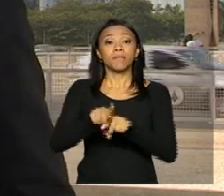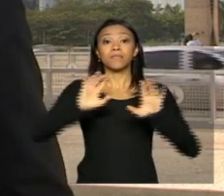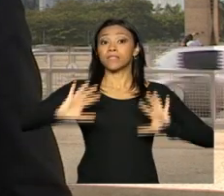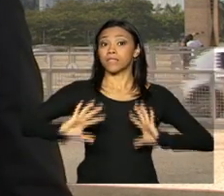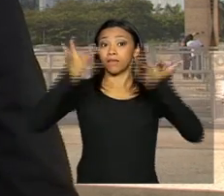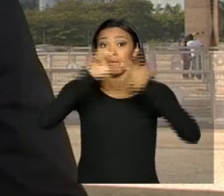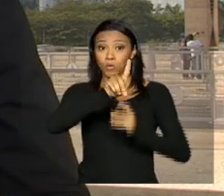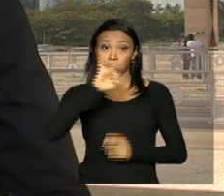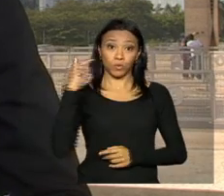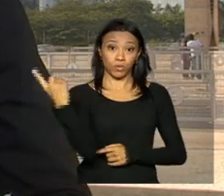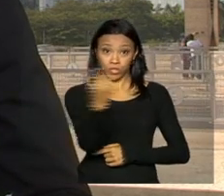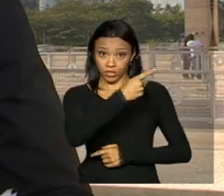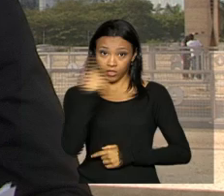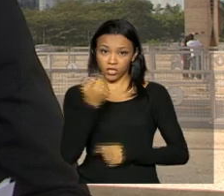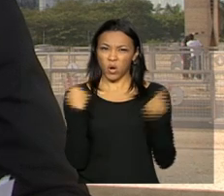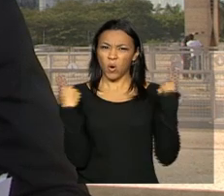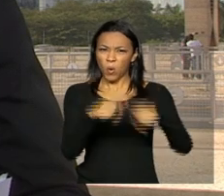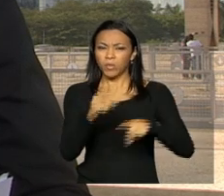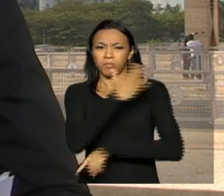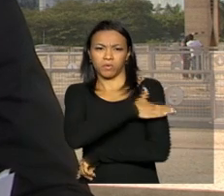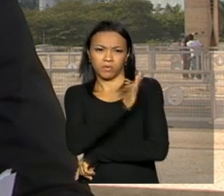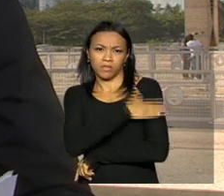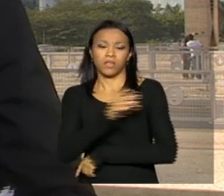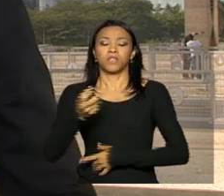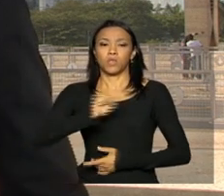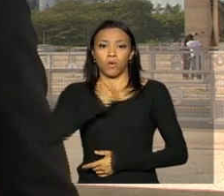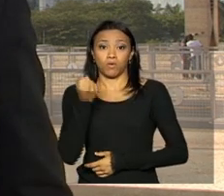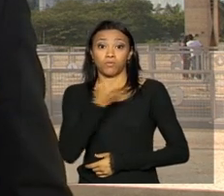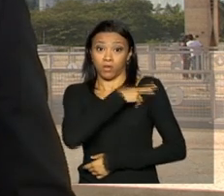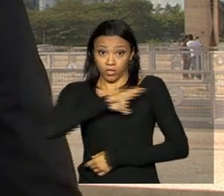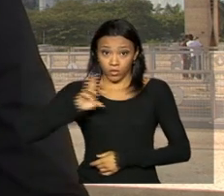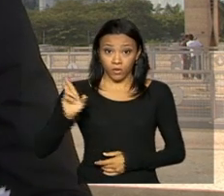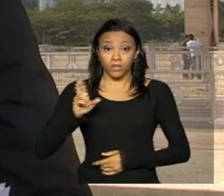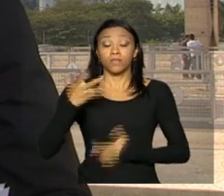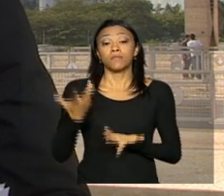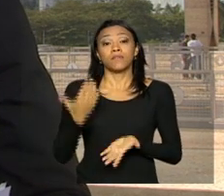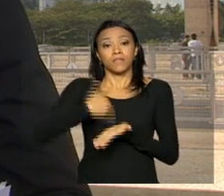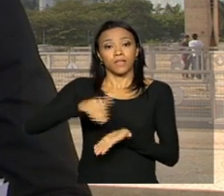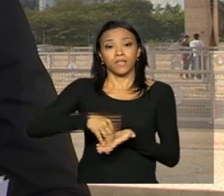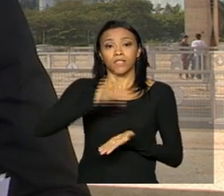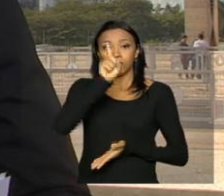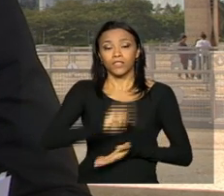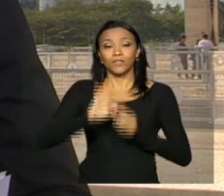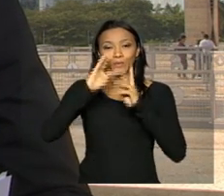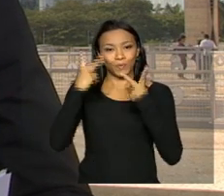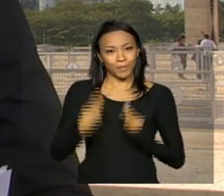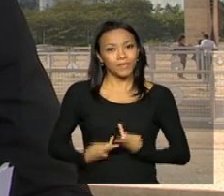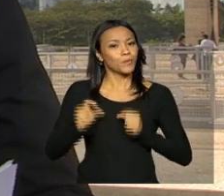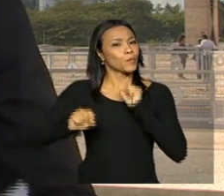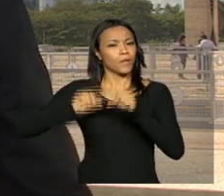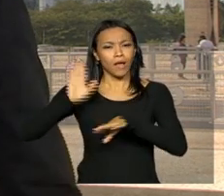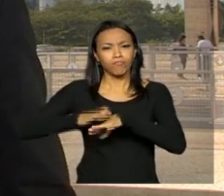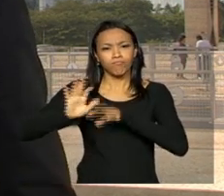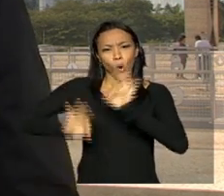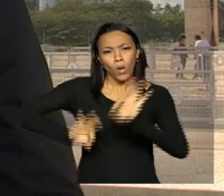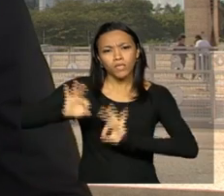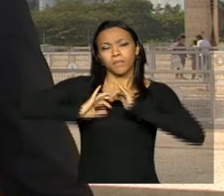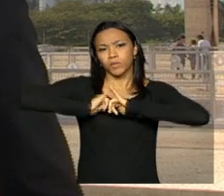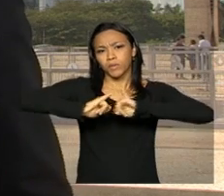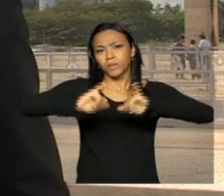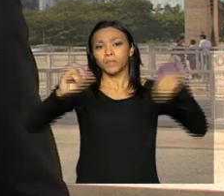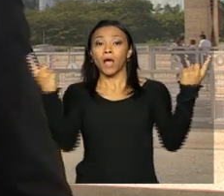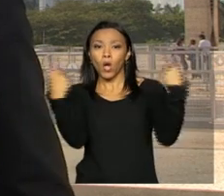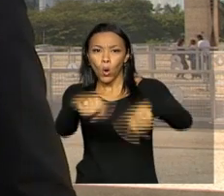Combate à Intolerância Religiosa, a Secretaria de Direitos Humanos promove um diálogo para discutir as ações de enfrentamento